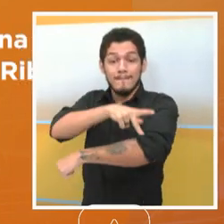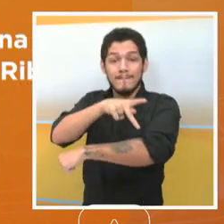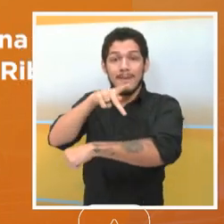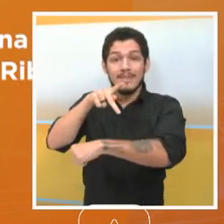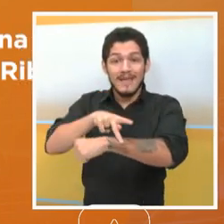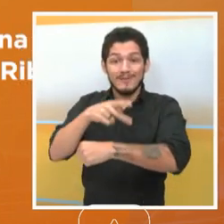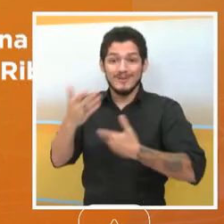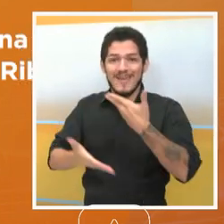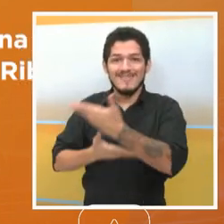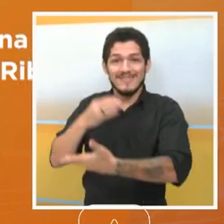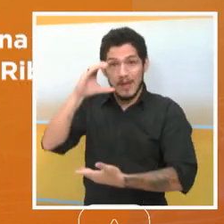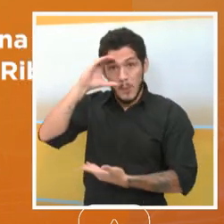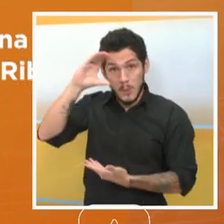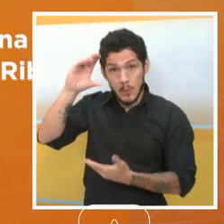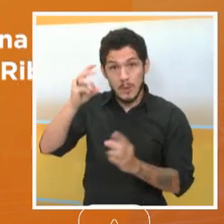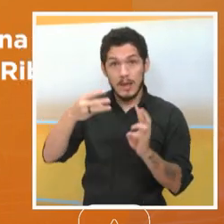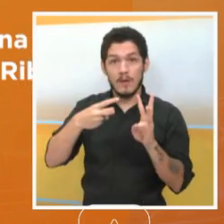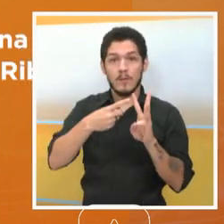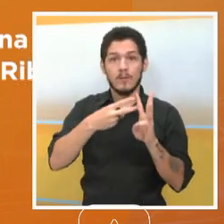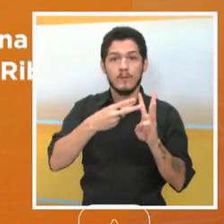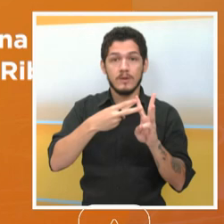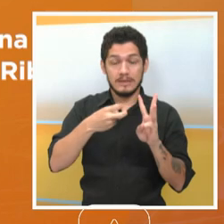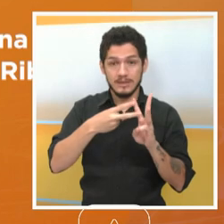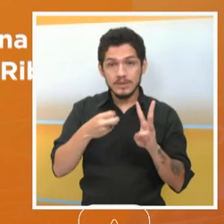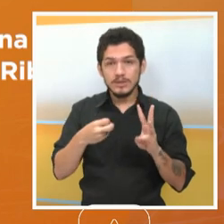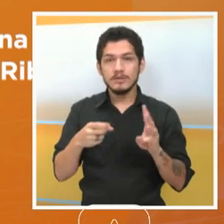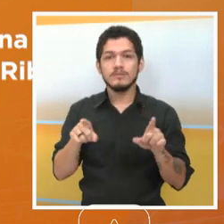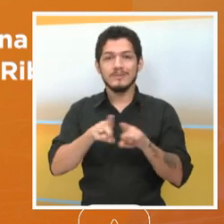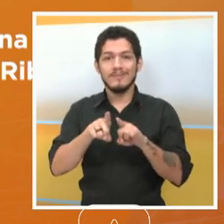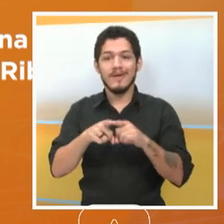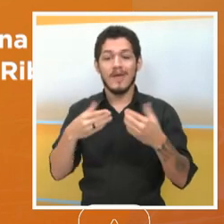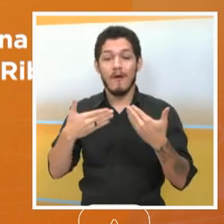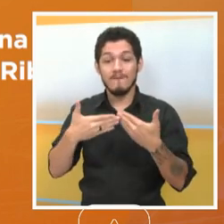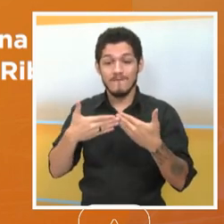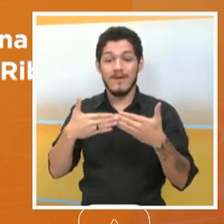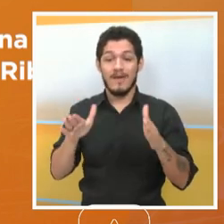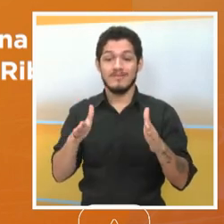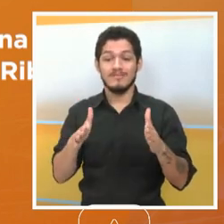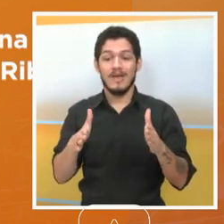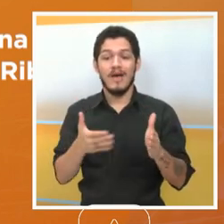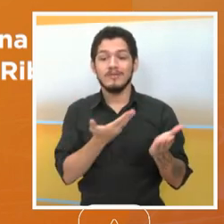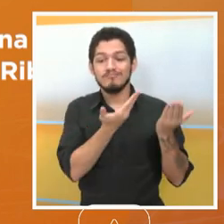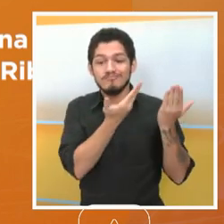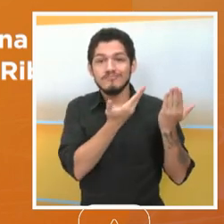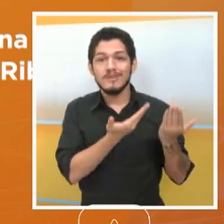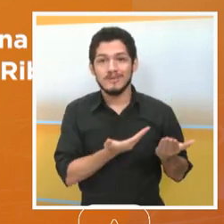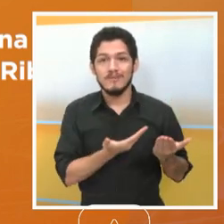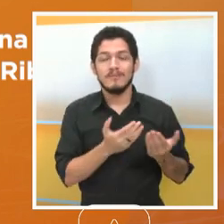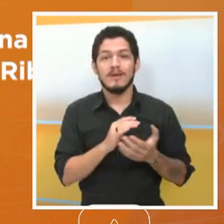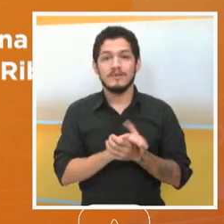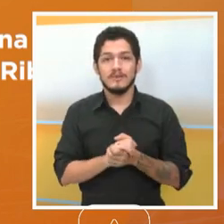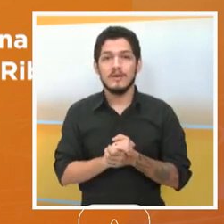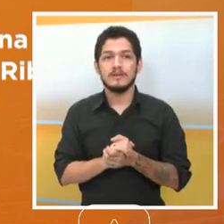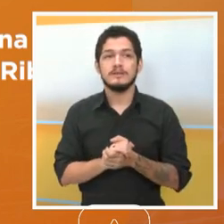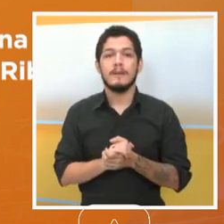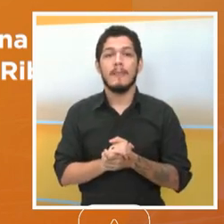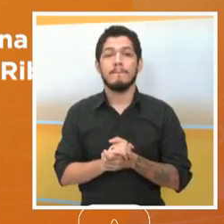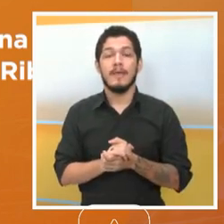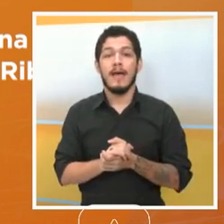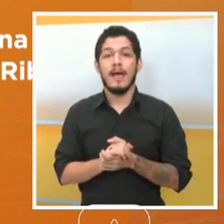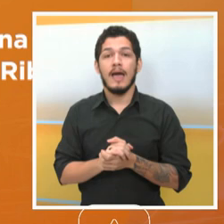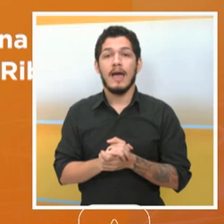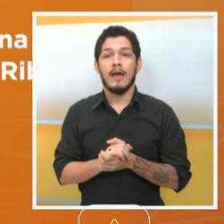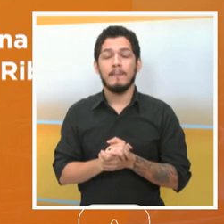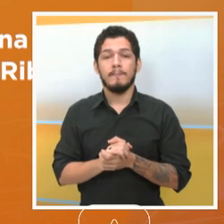140 vagas, está sendo ofertado em Baixa Grande do Ribeiro, Currais, Piripiri